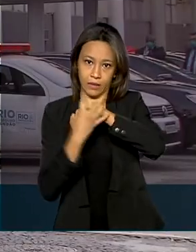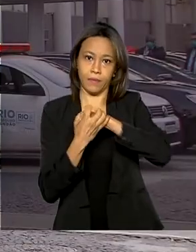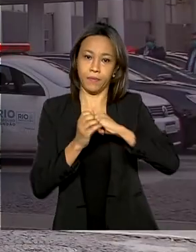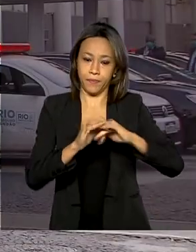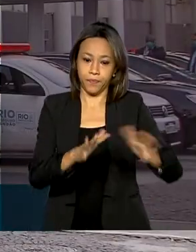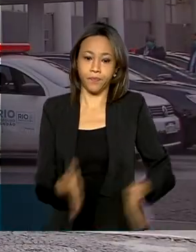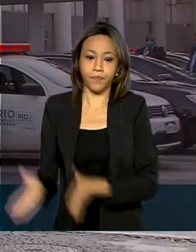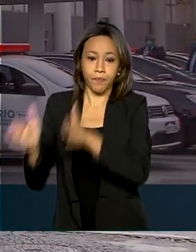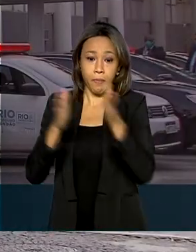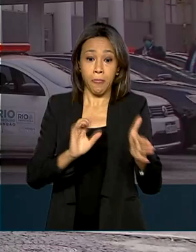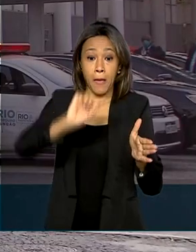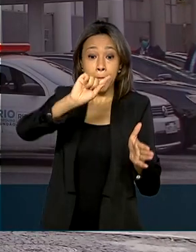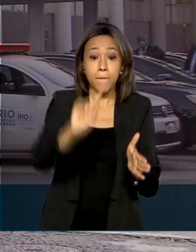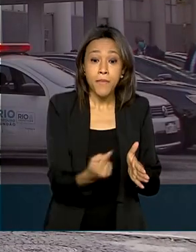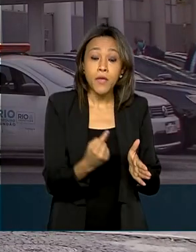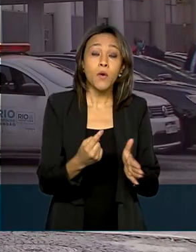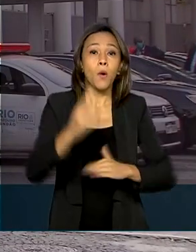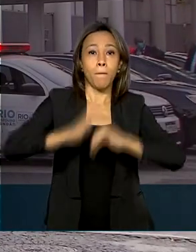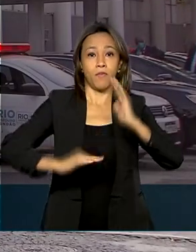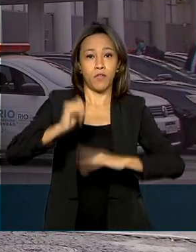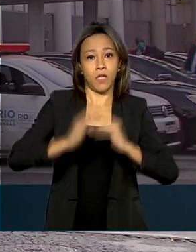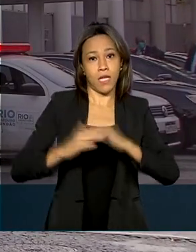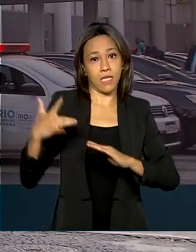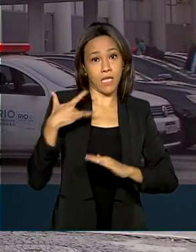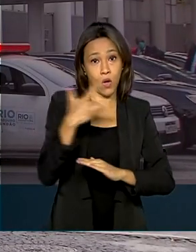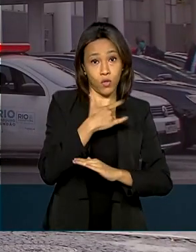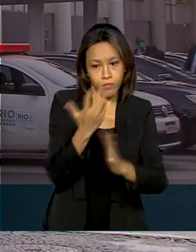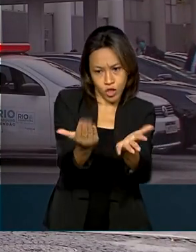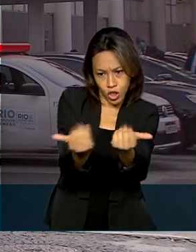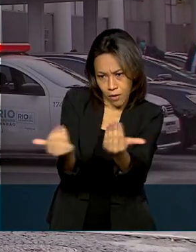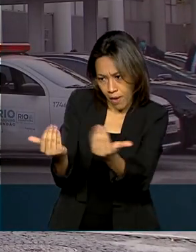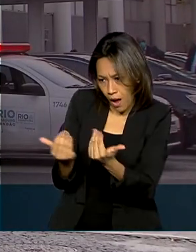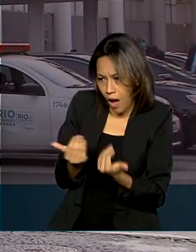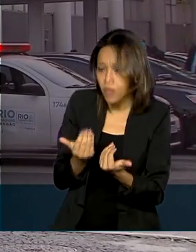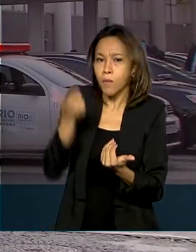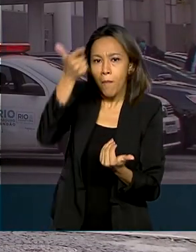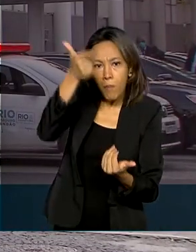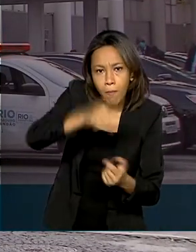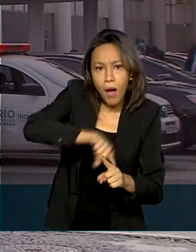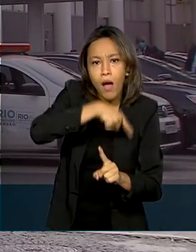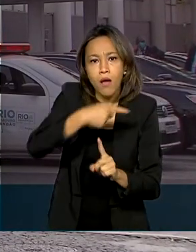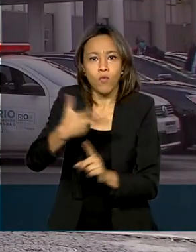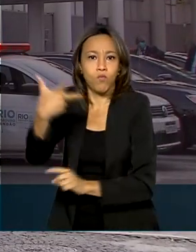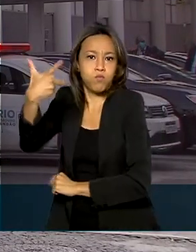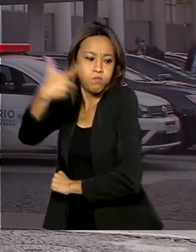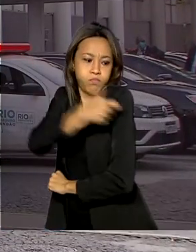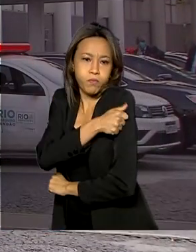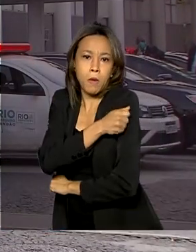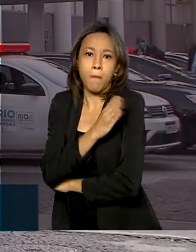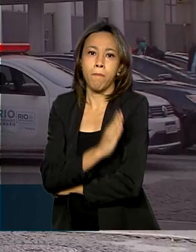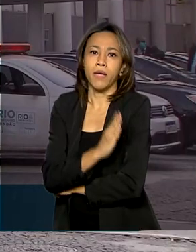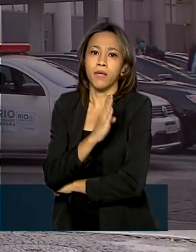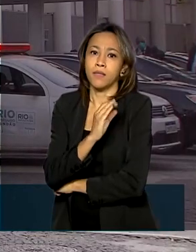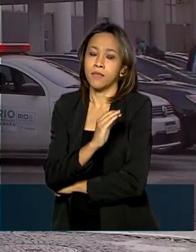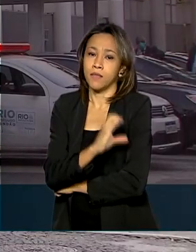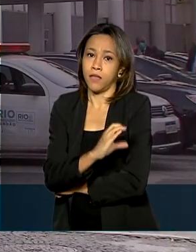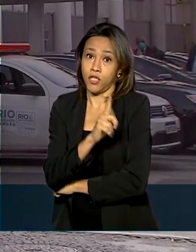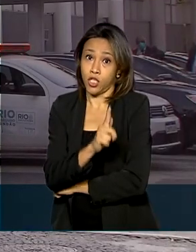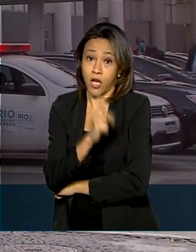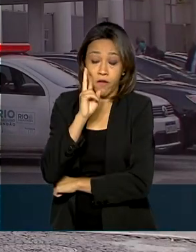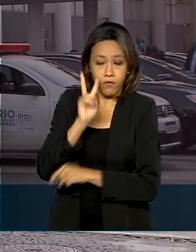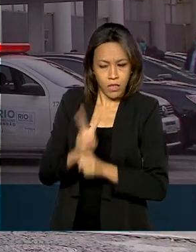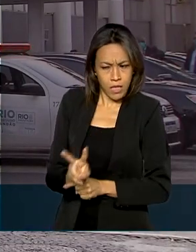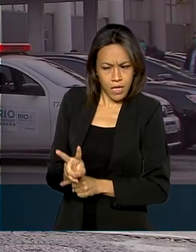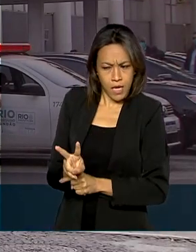profissionais da saúde serão recrutados e receberão uma nova dose da BCG. Eles serão monitorados por até um ano.